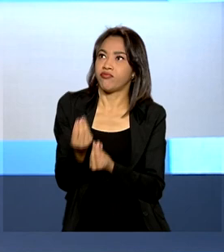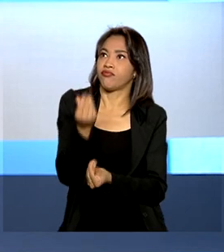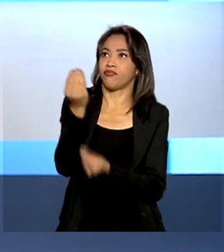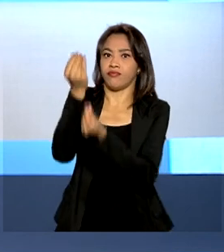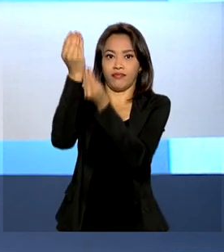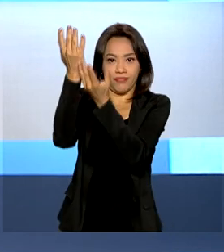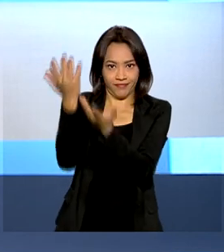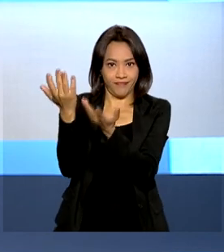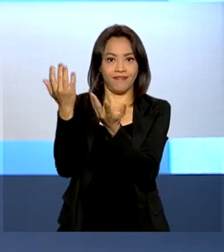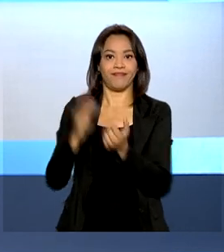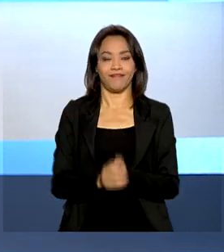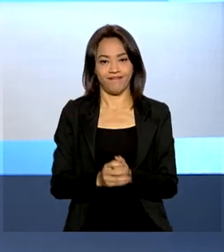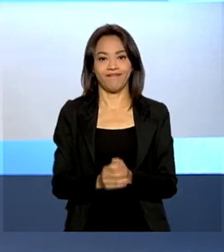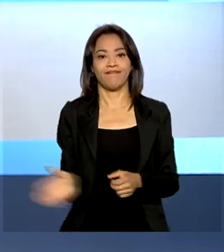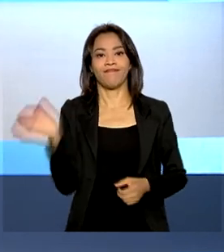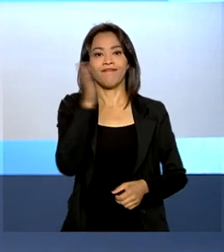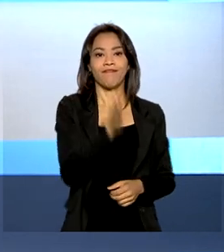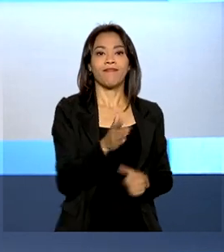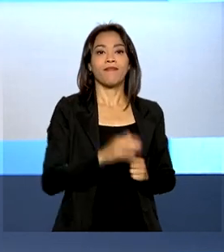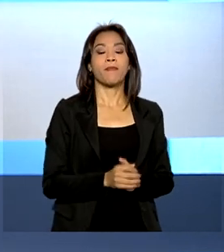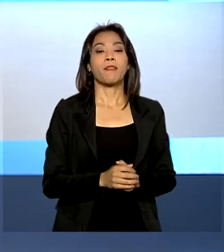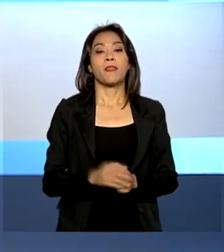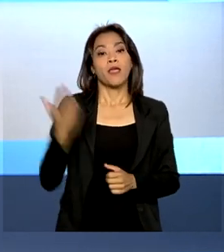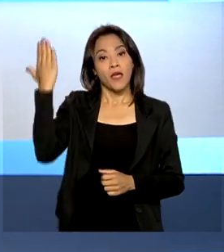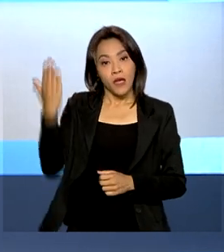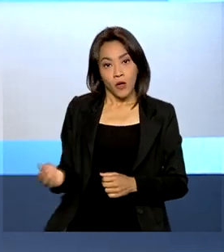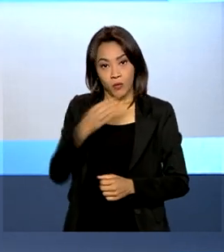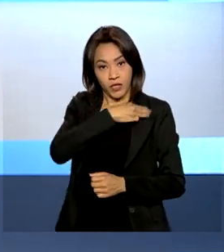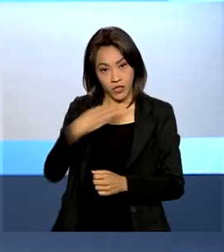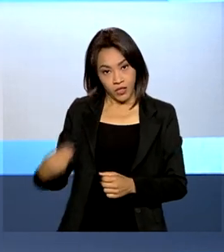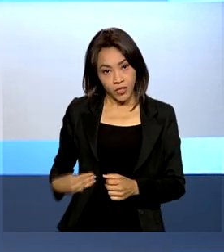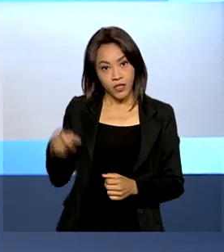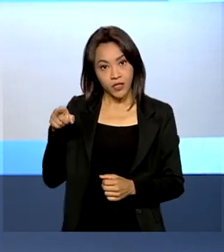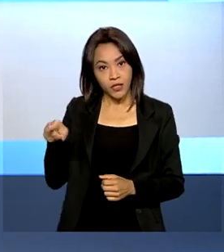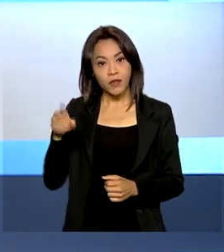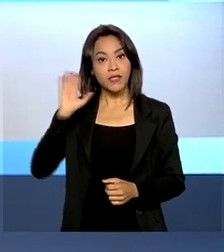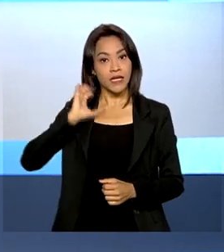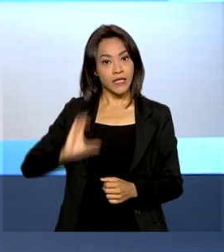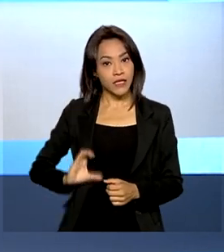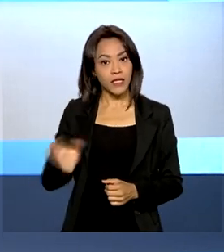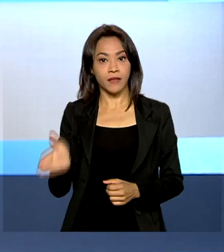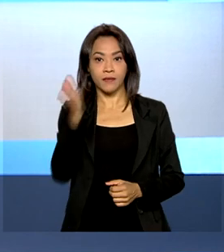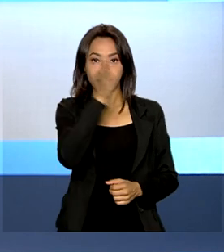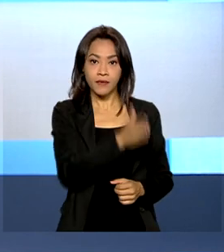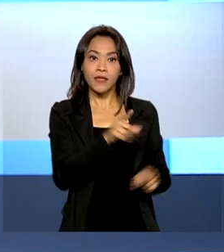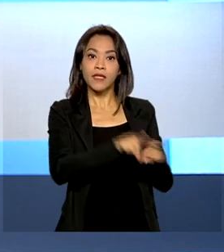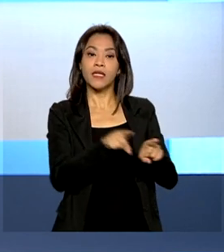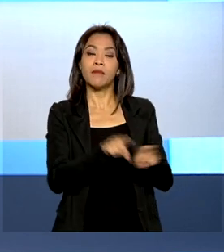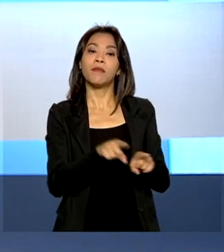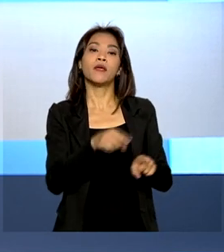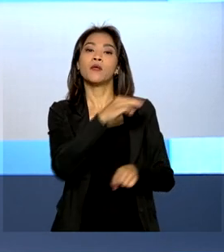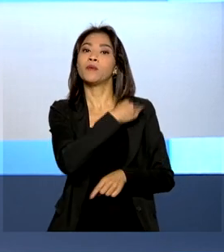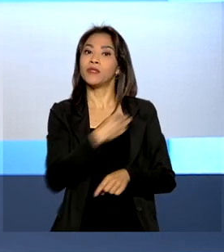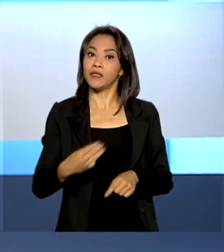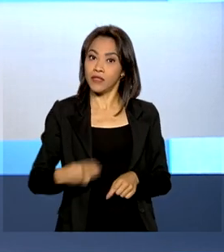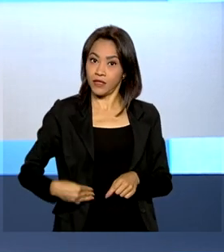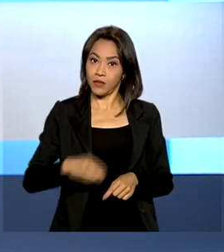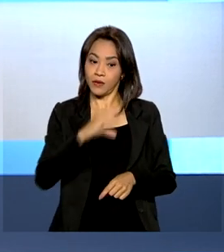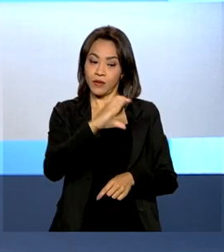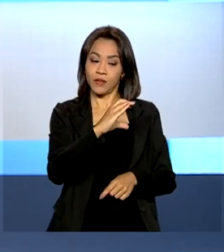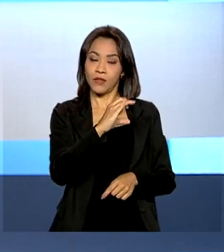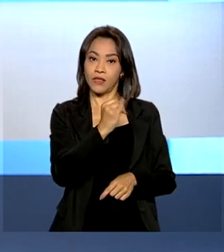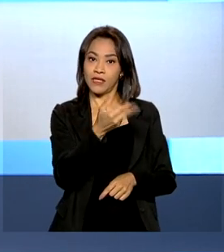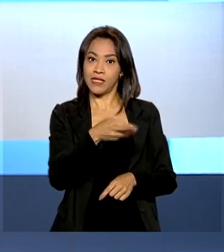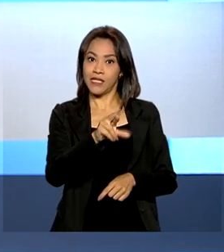Os ministros da Cidadania, João Roma e da Casa Civil, Ciro Nogueira, estiveram nesta quarta-feira em Teresina, no Piauí,